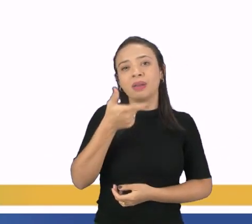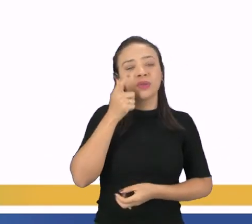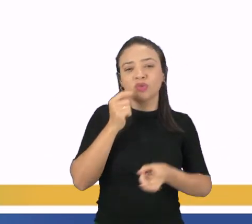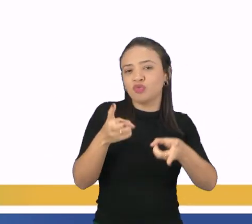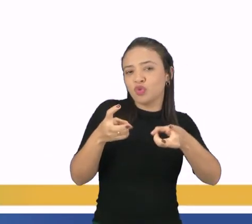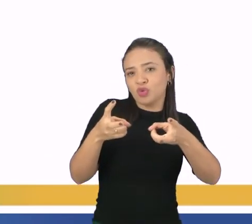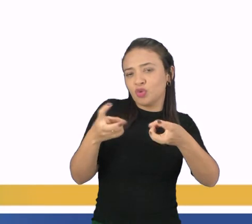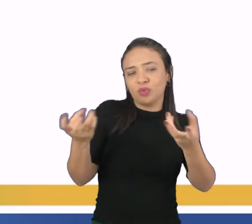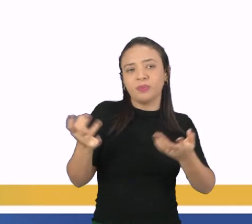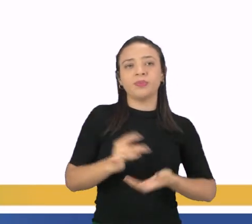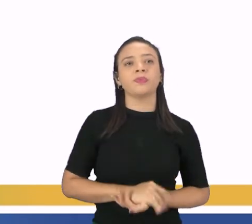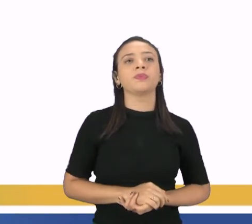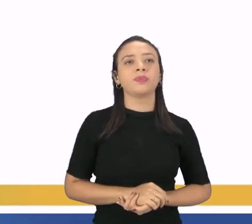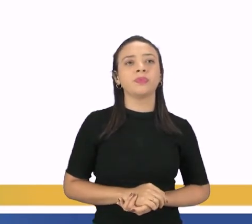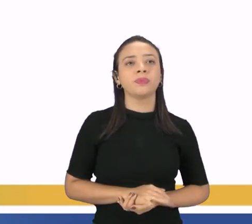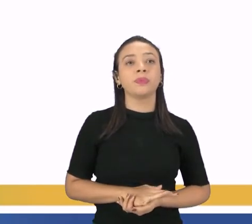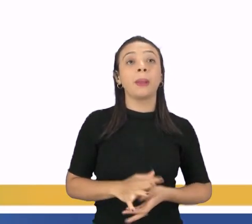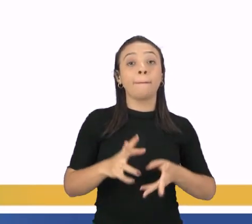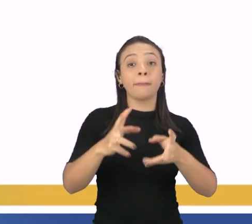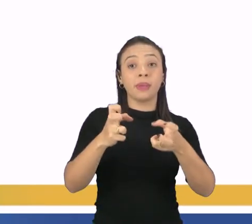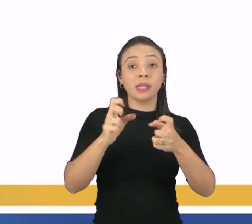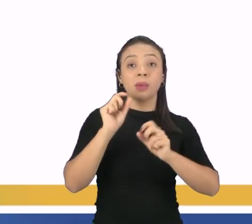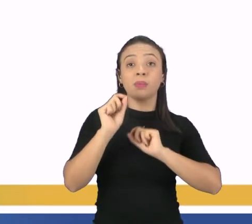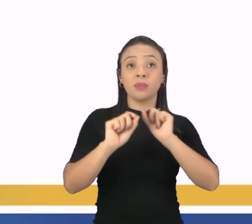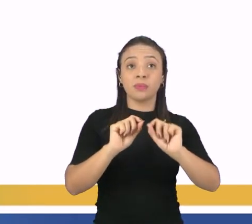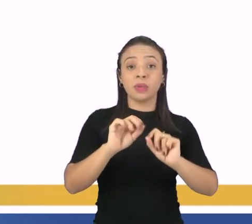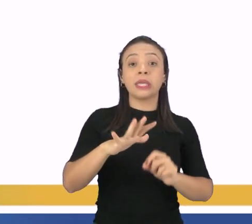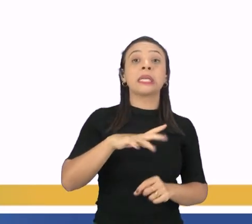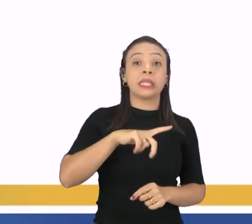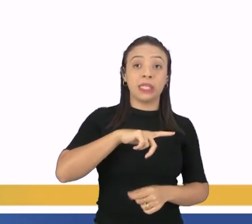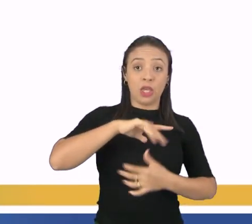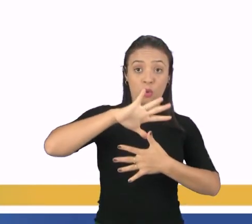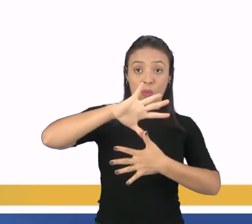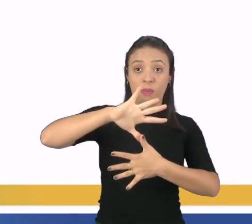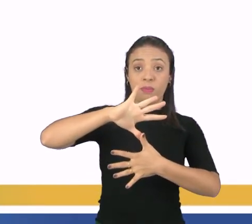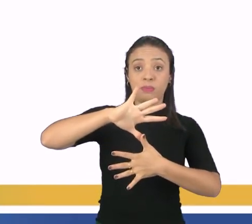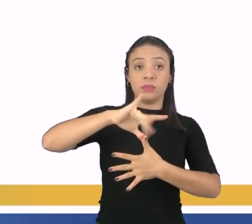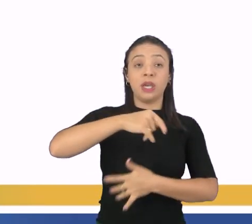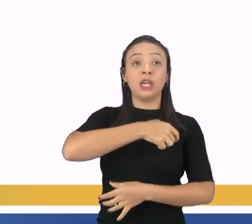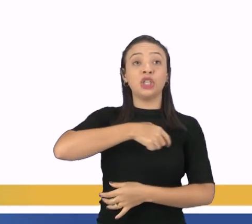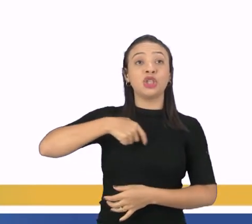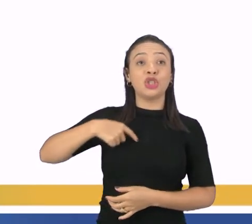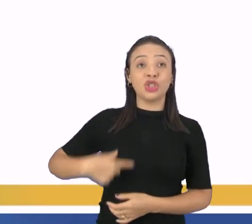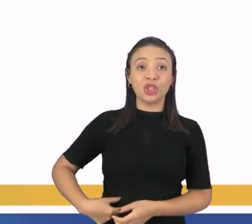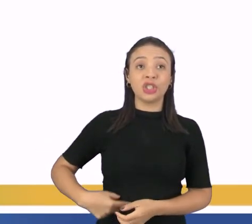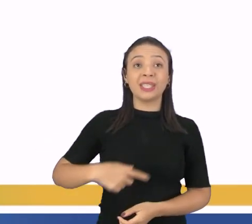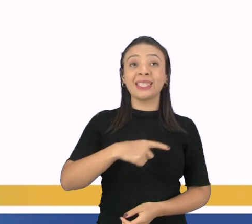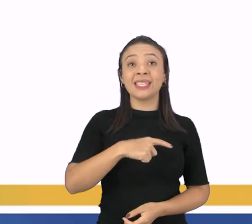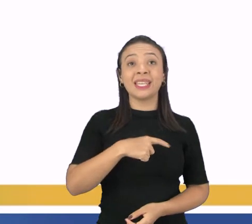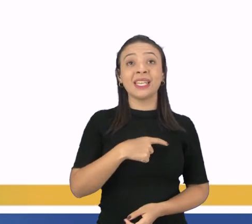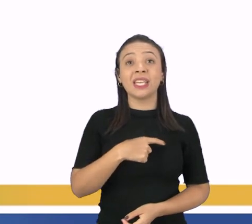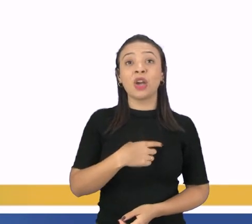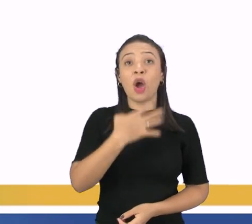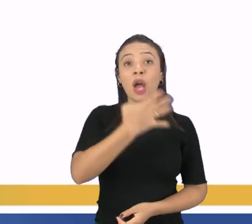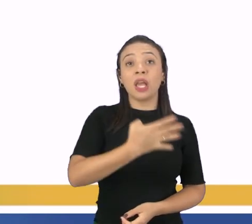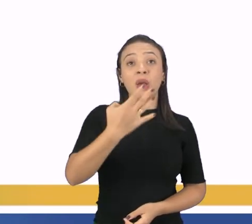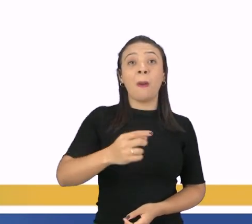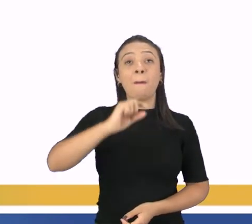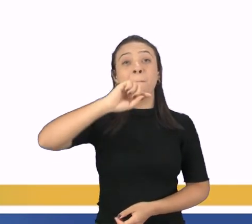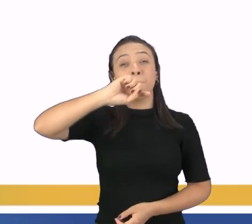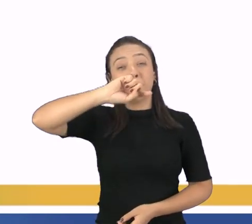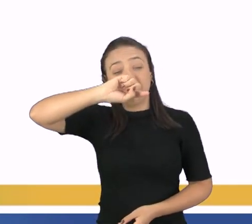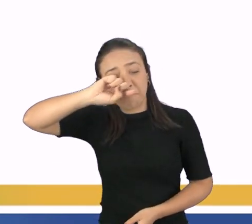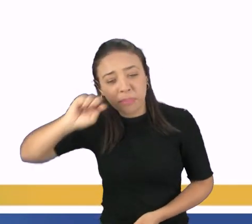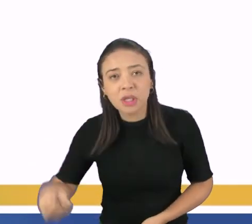explora esses recursos minerais veja que a China aí no mapa tem reserva de 44 milhões de toneladas e o Brasil